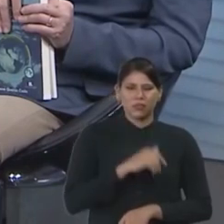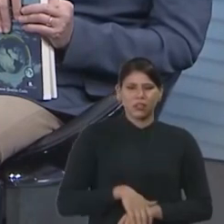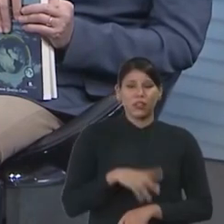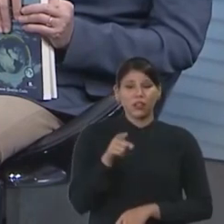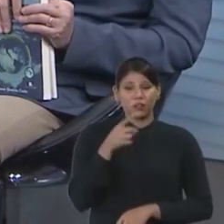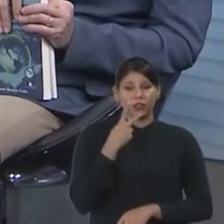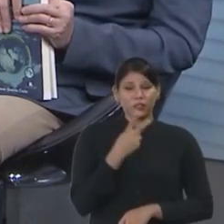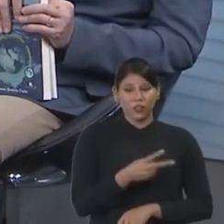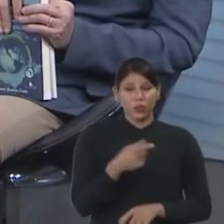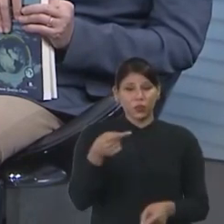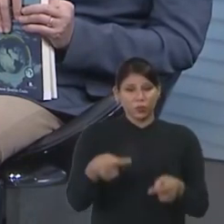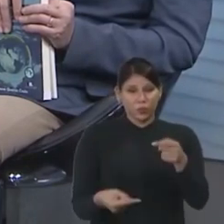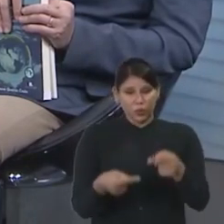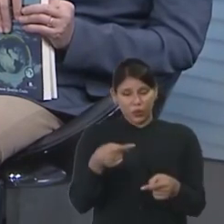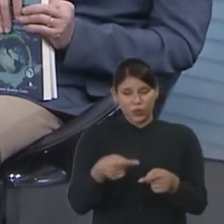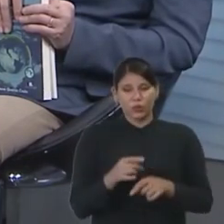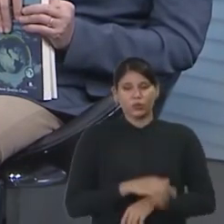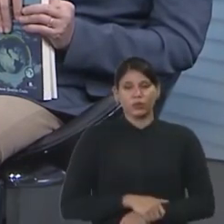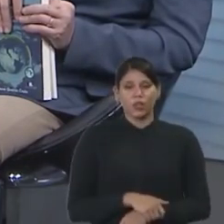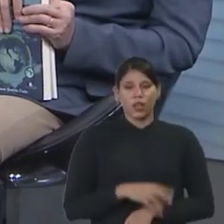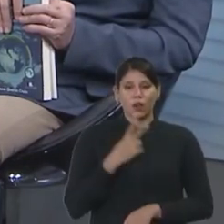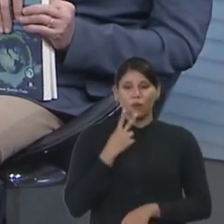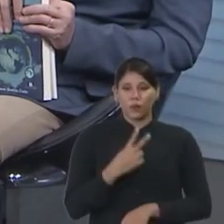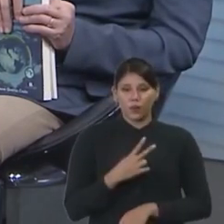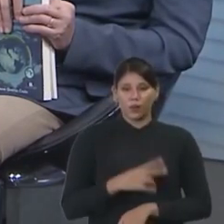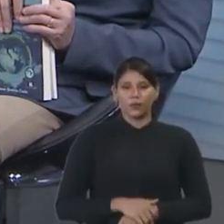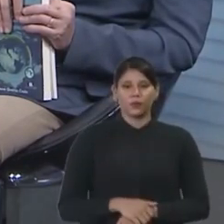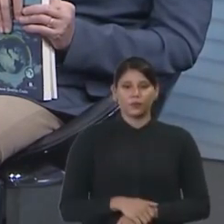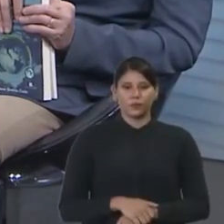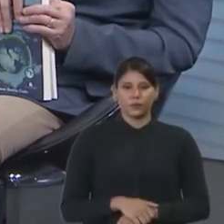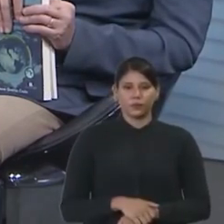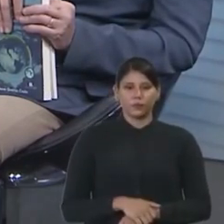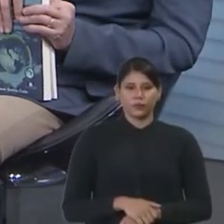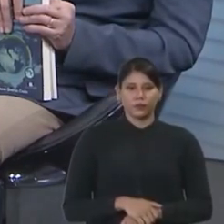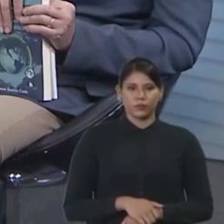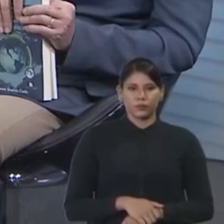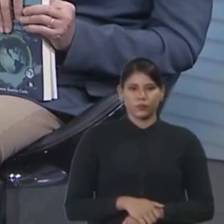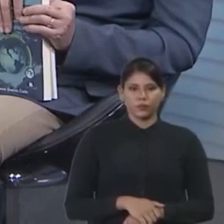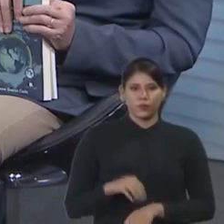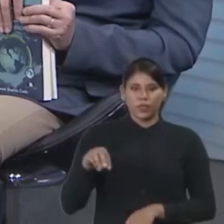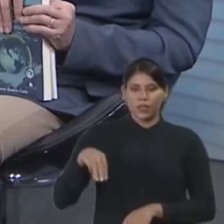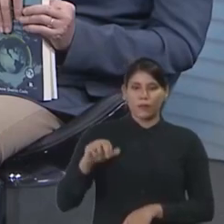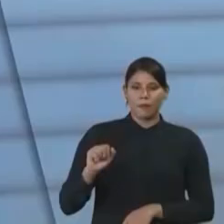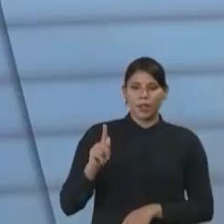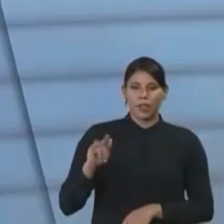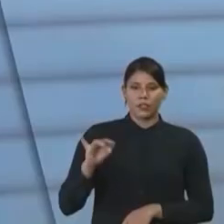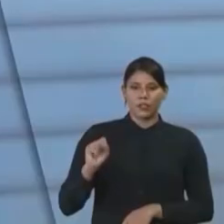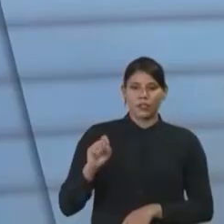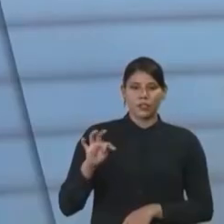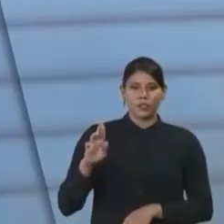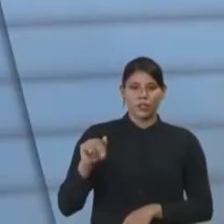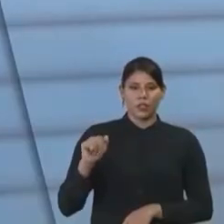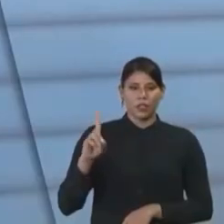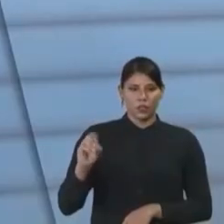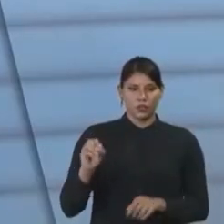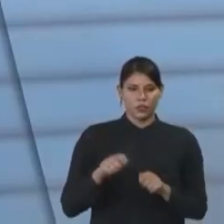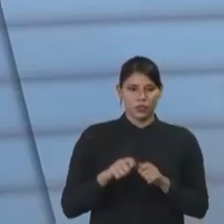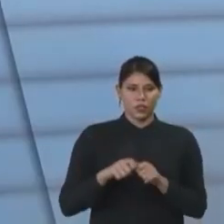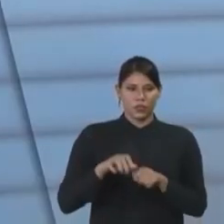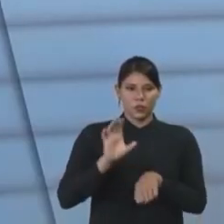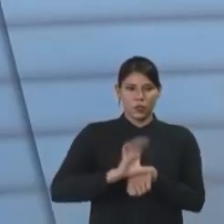falou agora dos políticos, eu lanço a seguinte questão, olha, os magistrados, eles fazem curso de